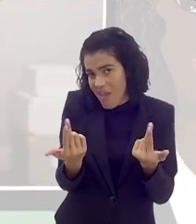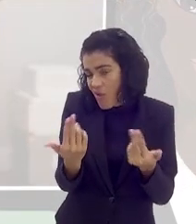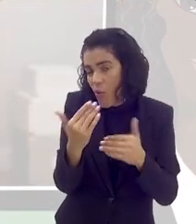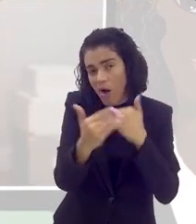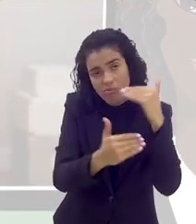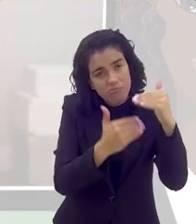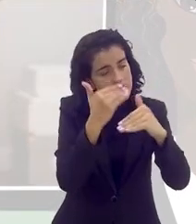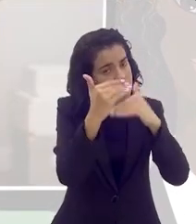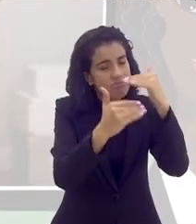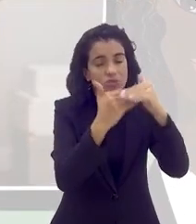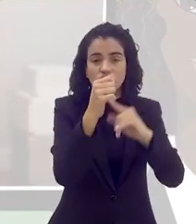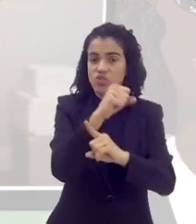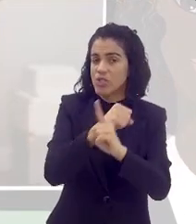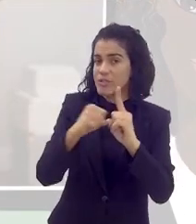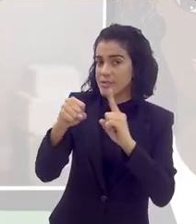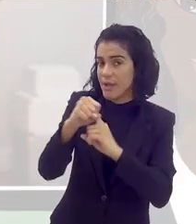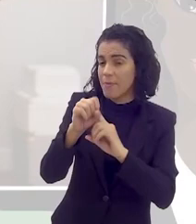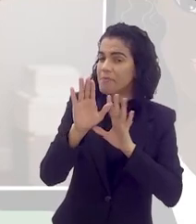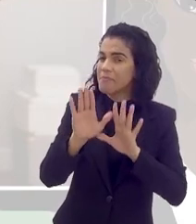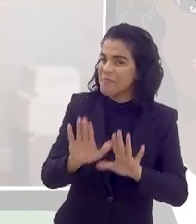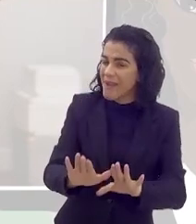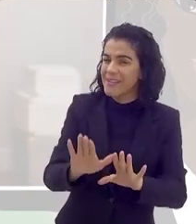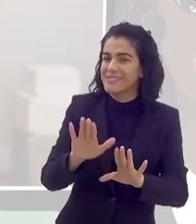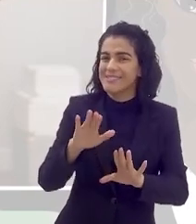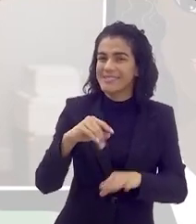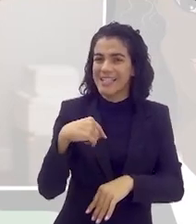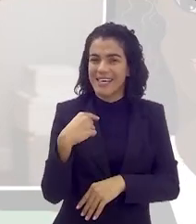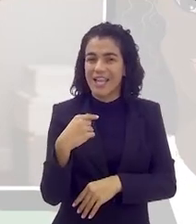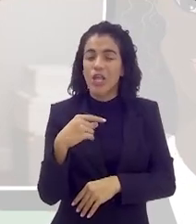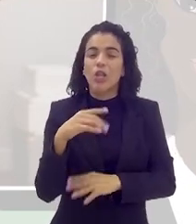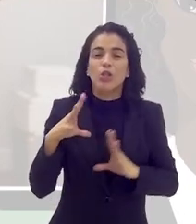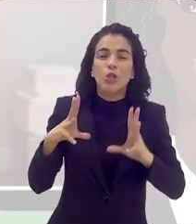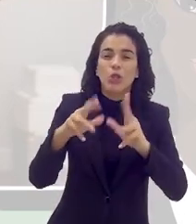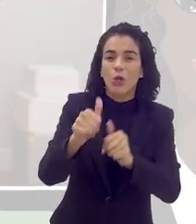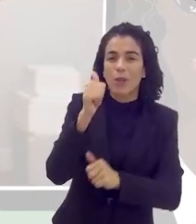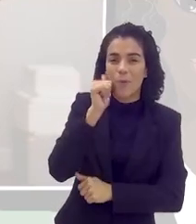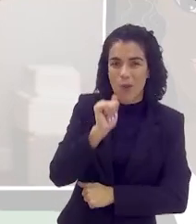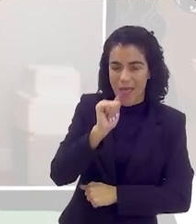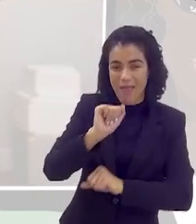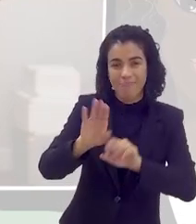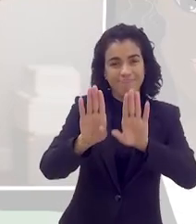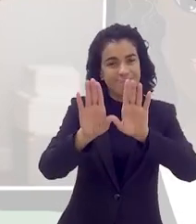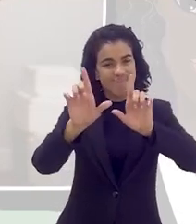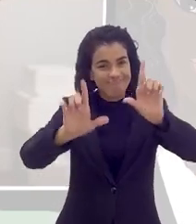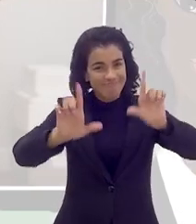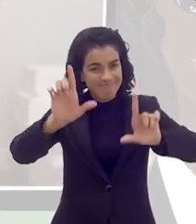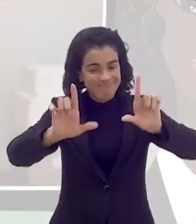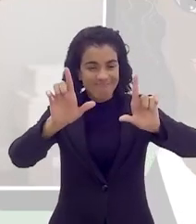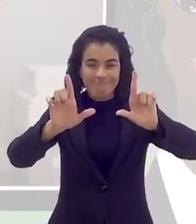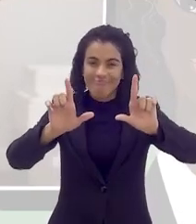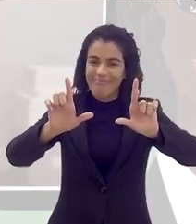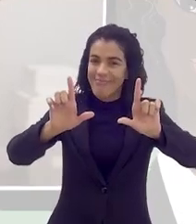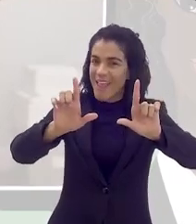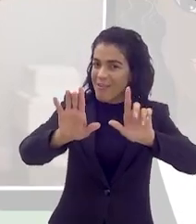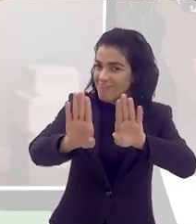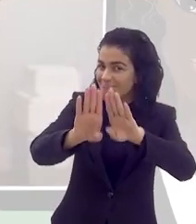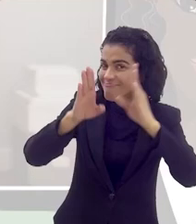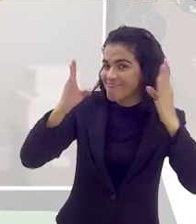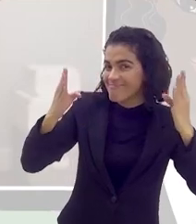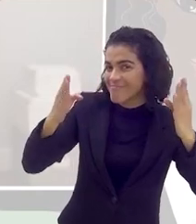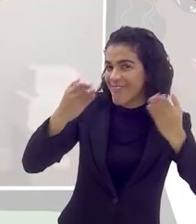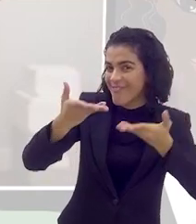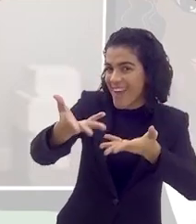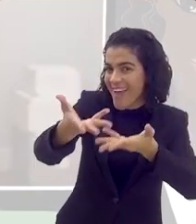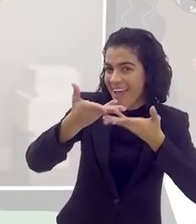trata-se também de uma construção social, mas a gente, o Toda Mulher está de portas abertas para a gente continuar